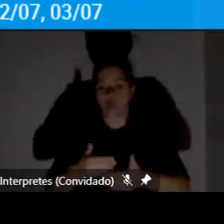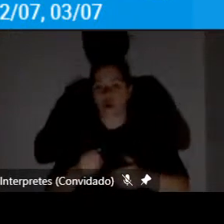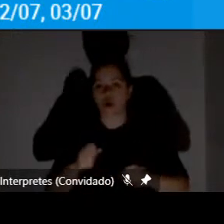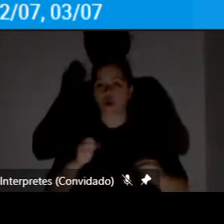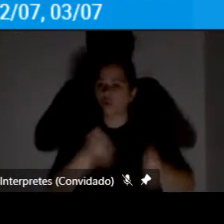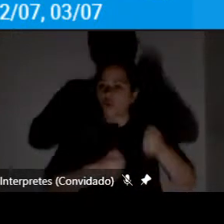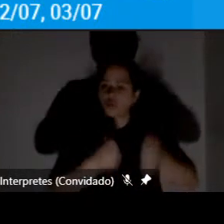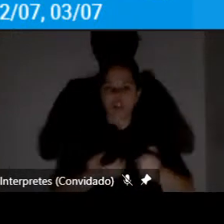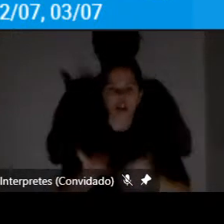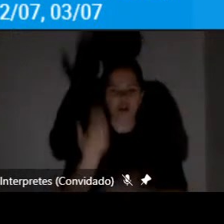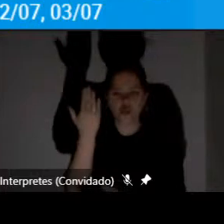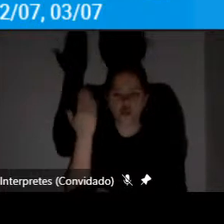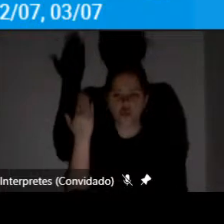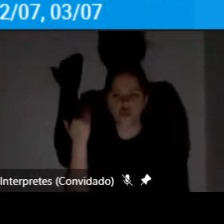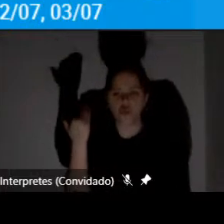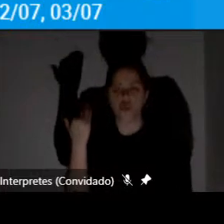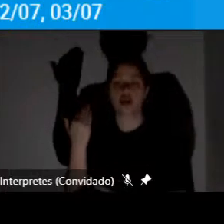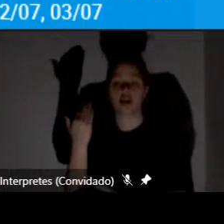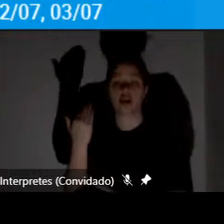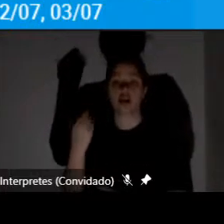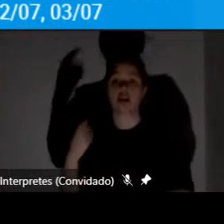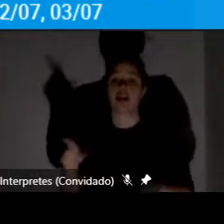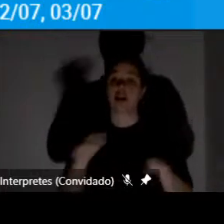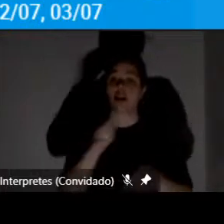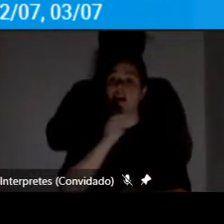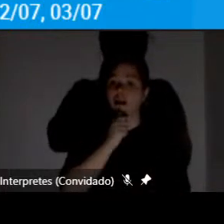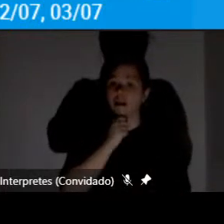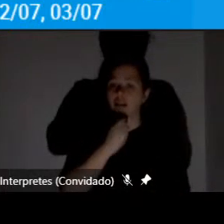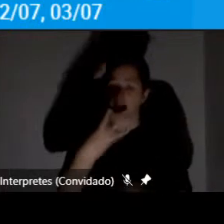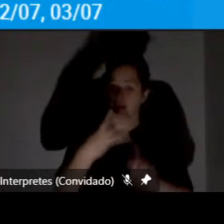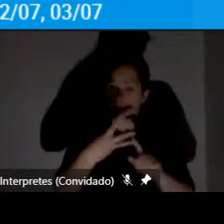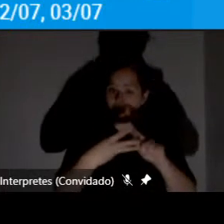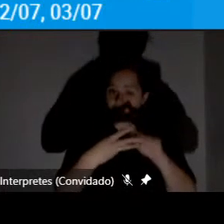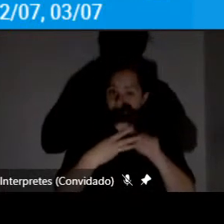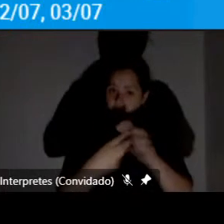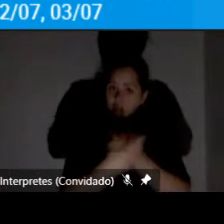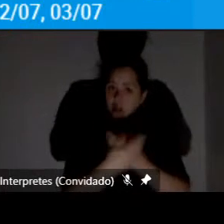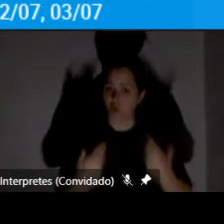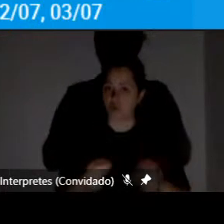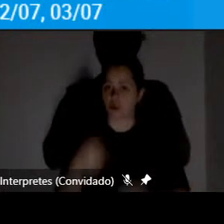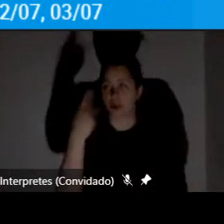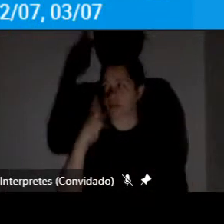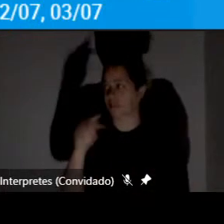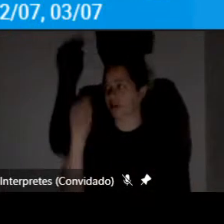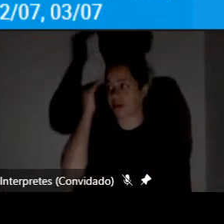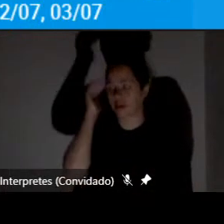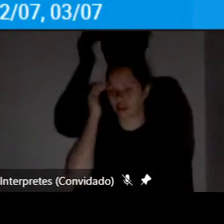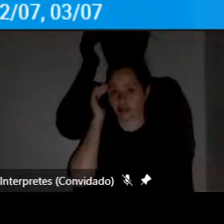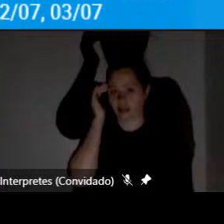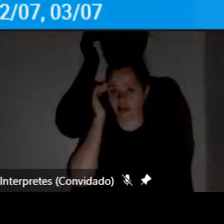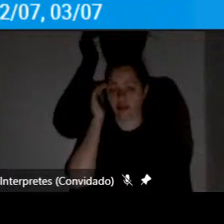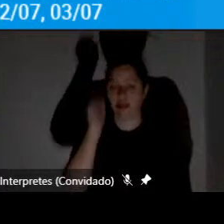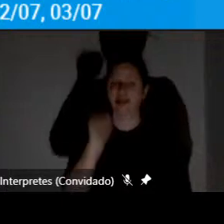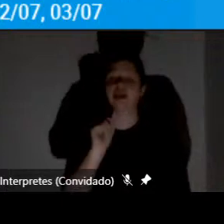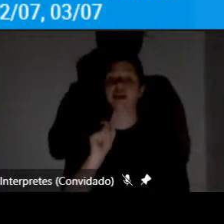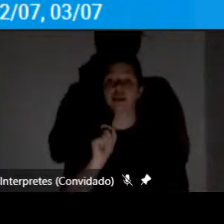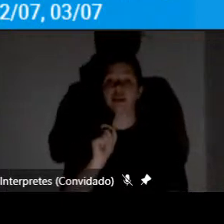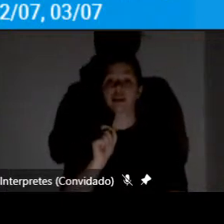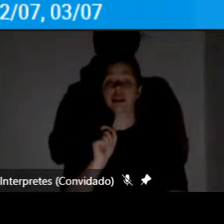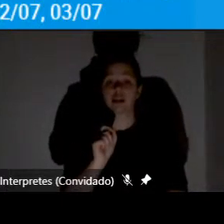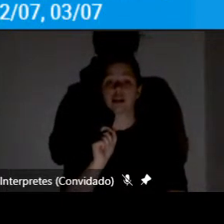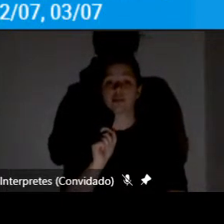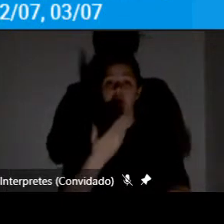que o vale. E ainda uma terceira vertente, para a gente entender mobilidade, que é a efetiva